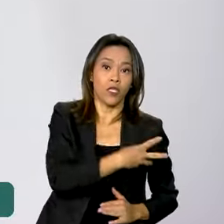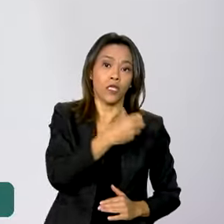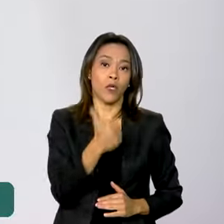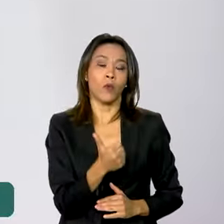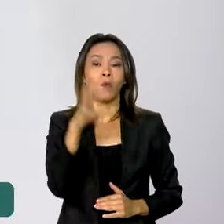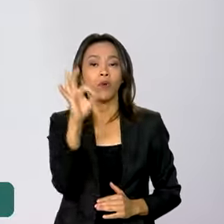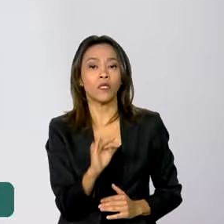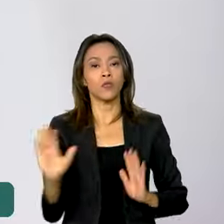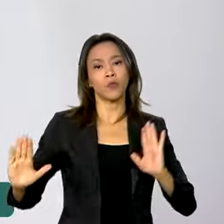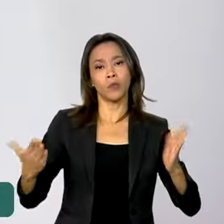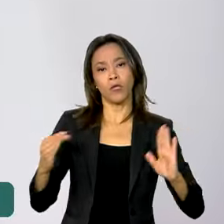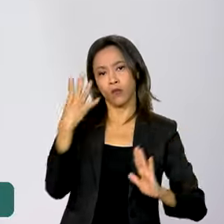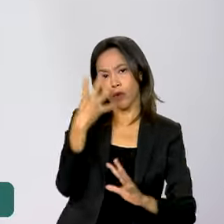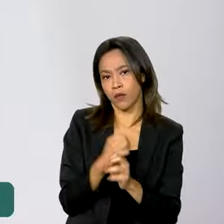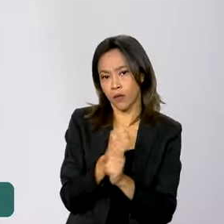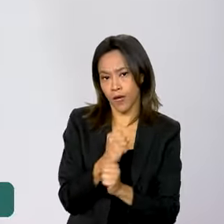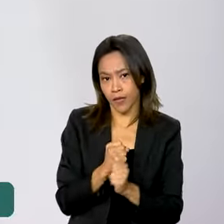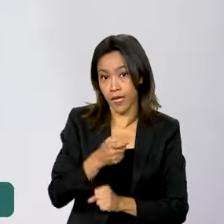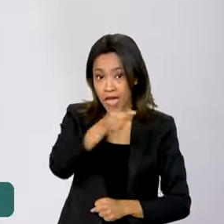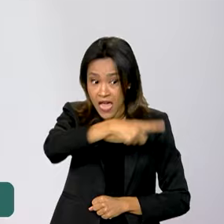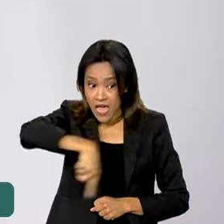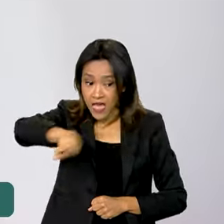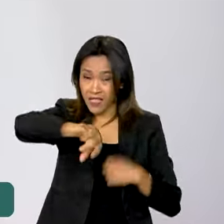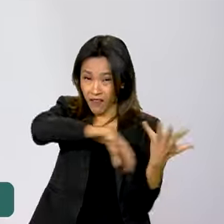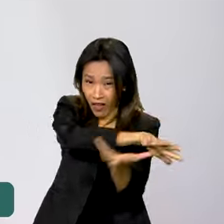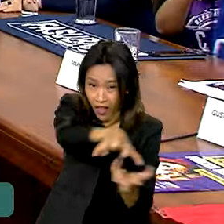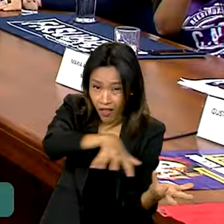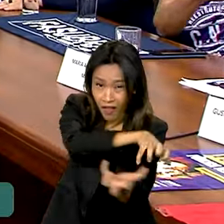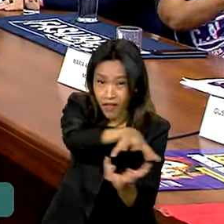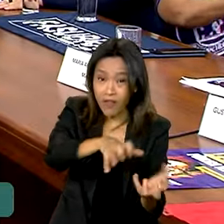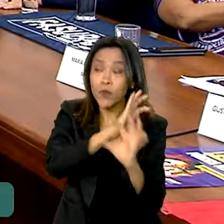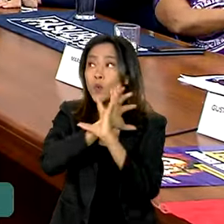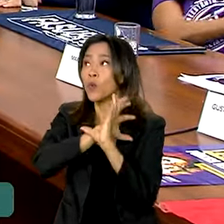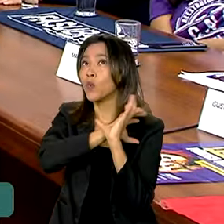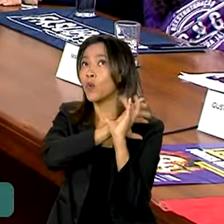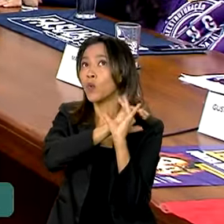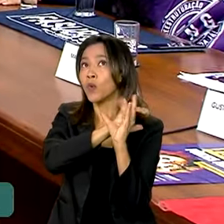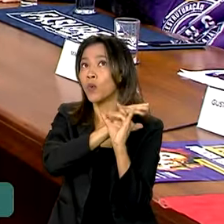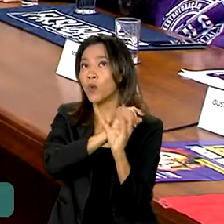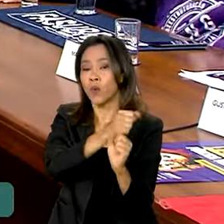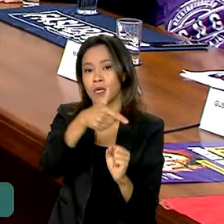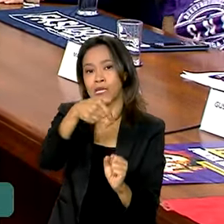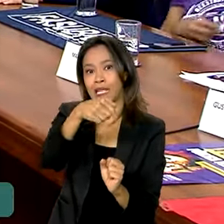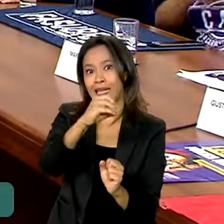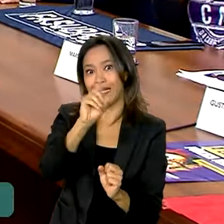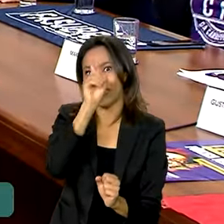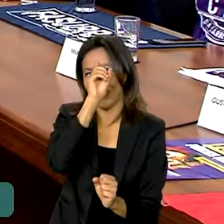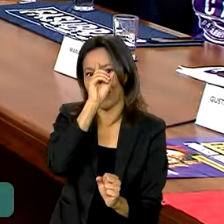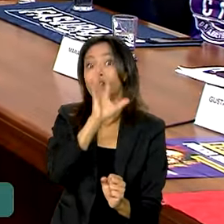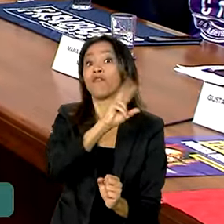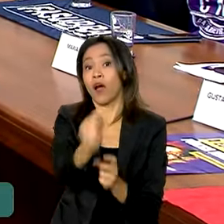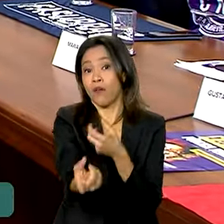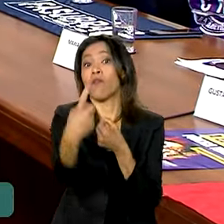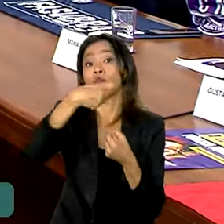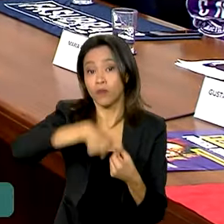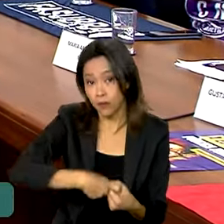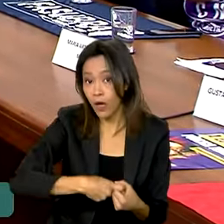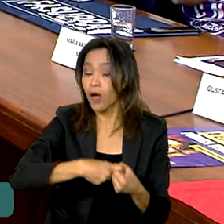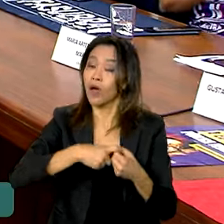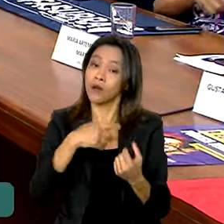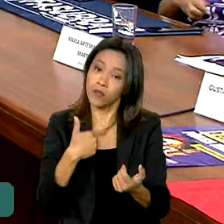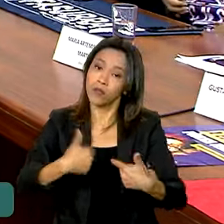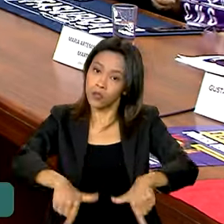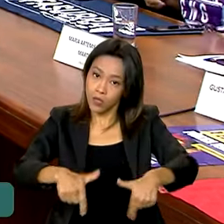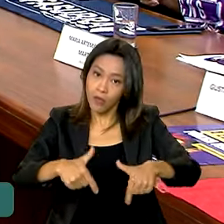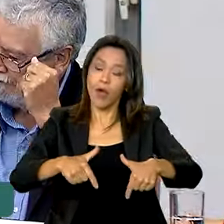4 anos. A categoria que estava em greve há 70 dias vai retomar as atividades e ficou decidido que as